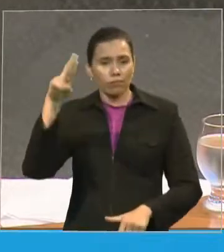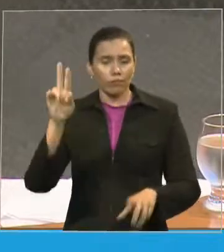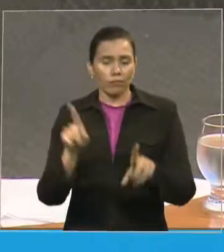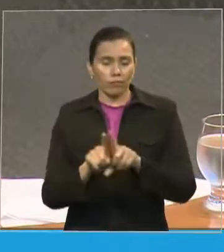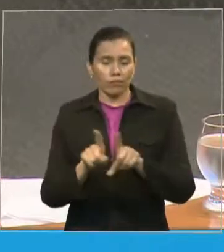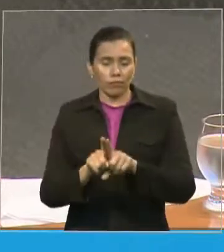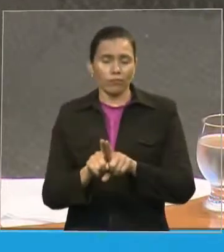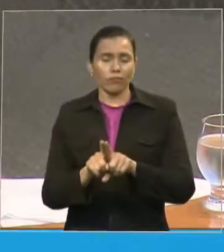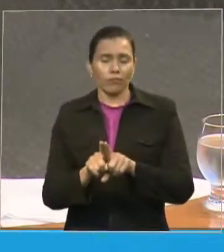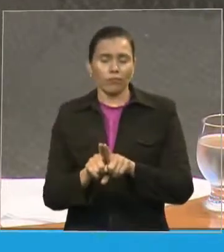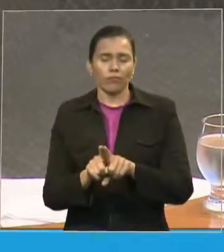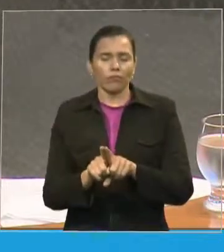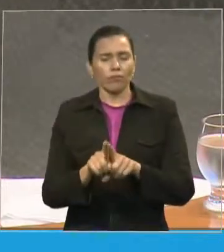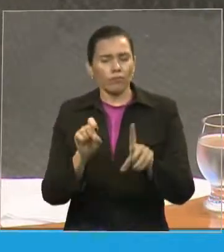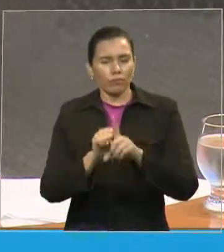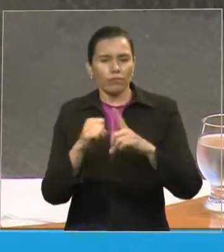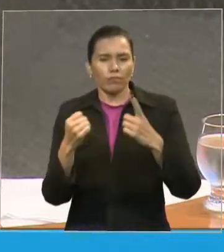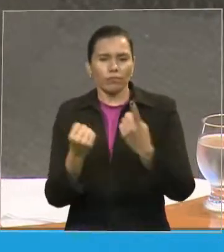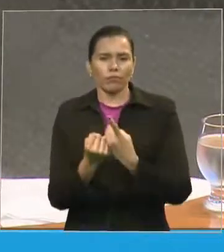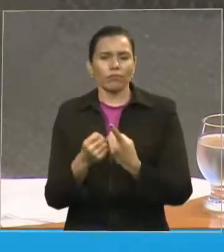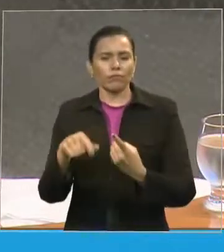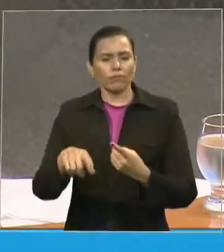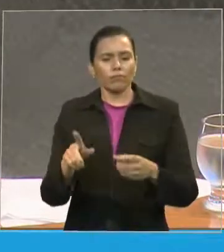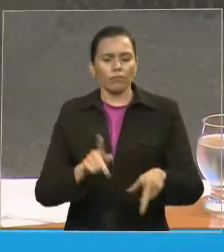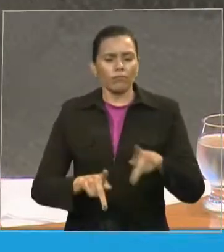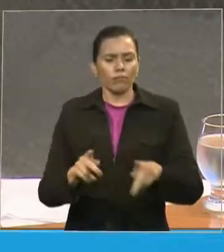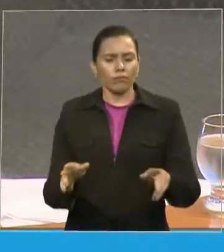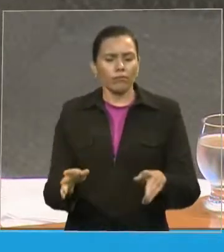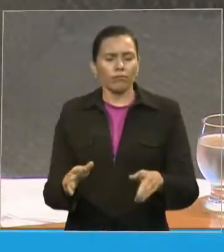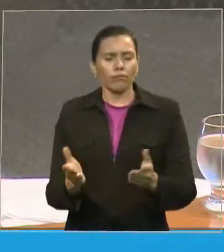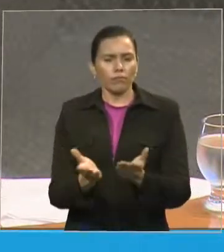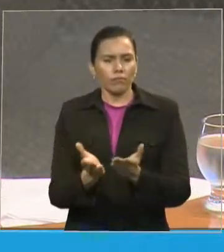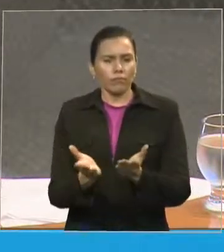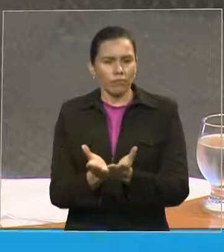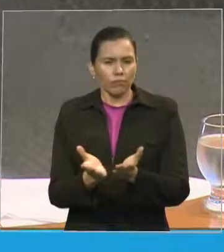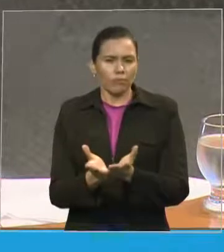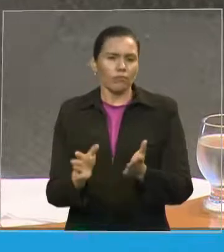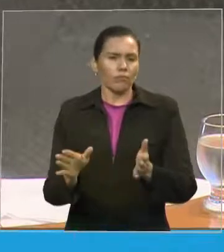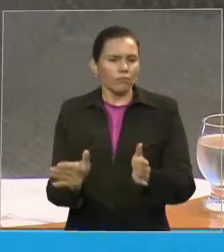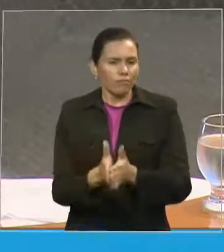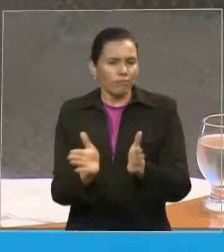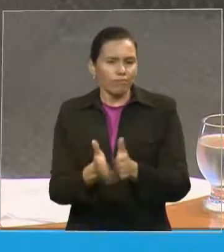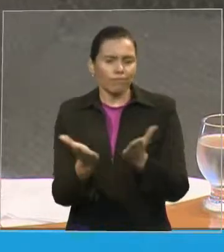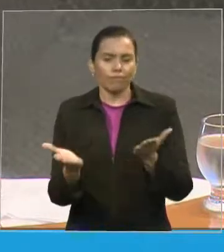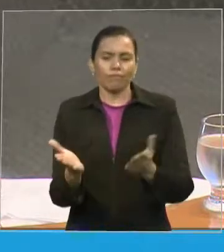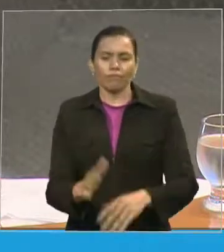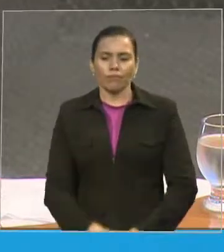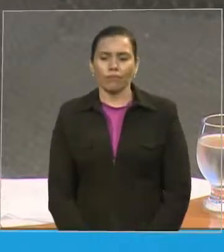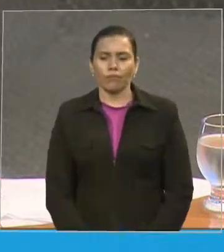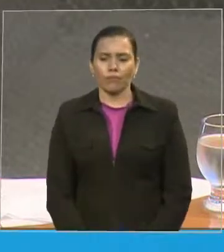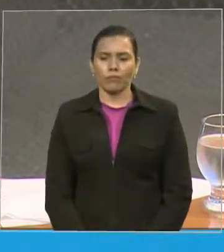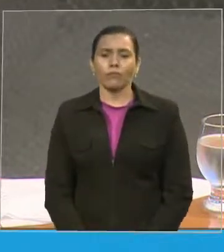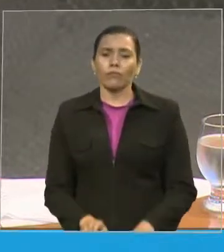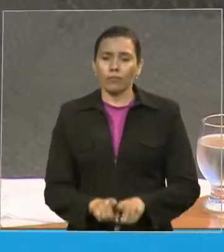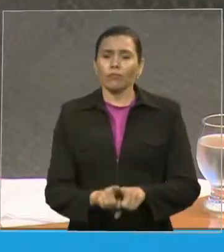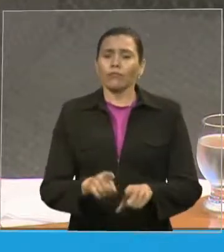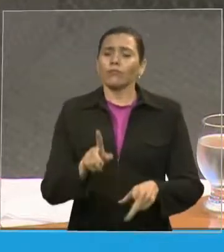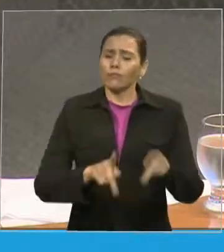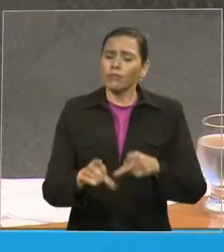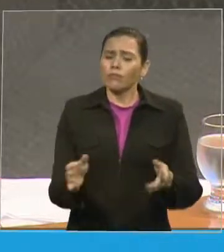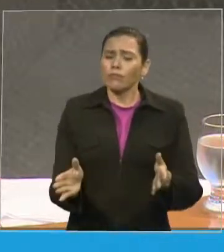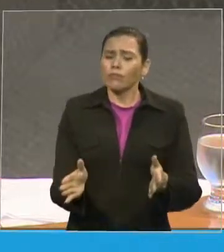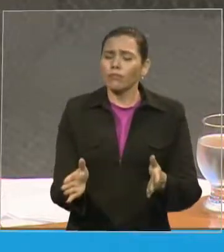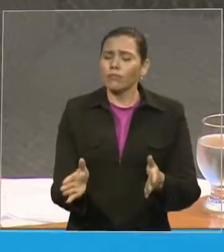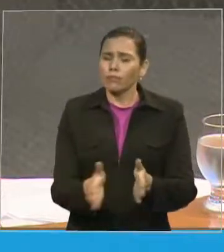Cururupu, com a construção da igreja assistencial. E atividade de geração de renda, a